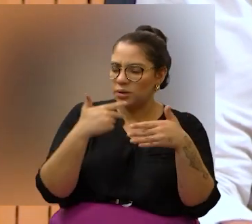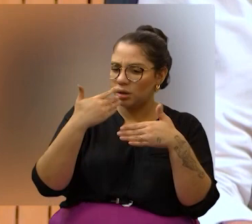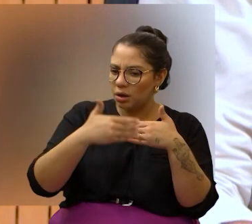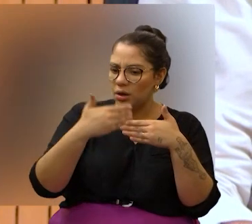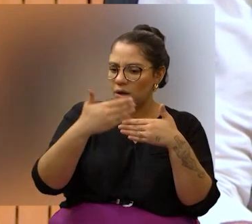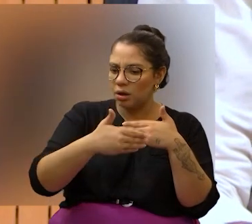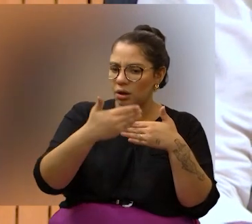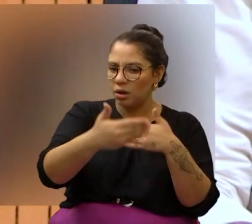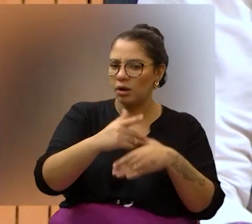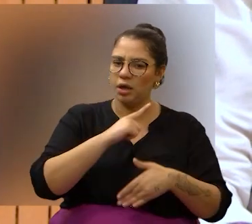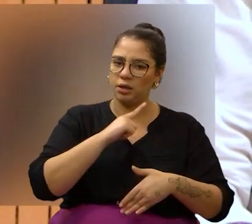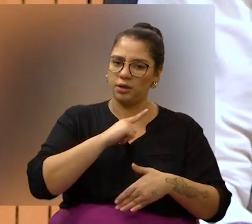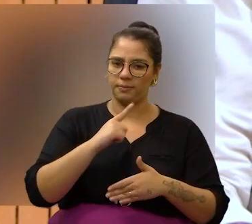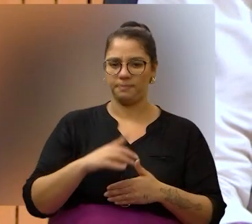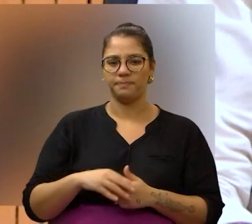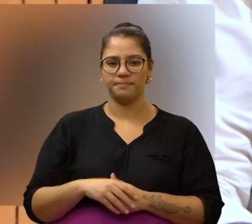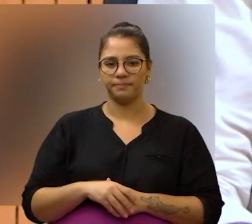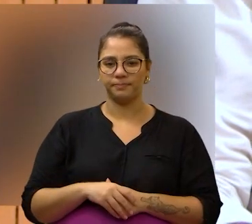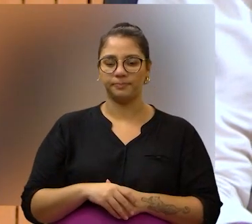que foram dados.